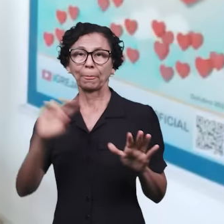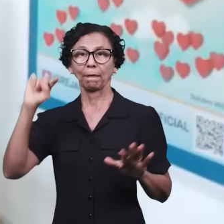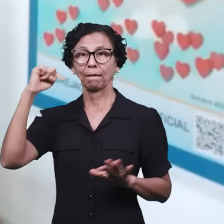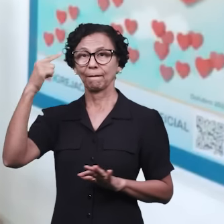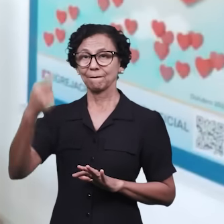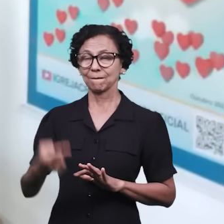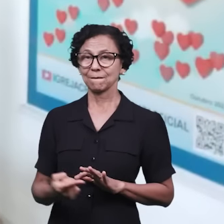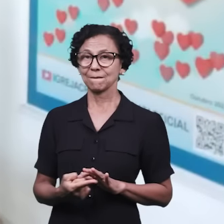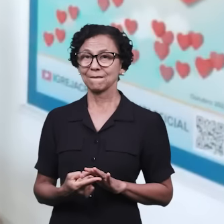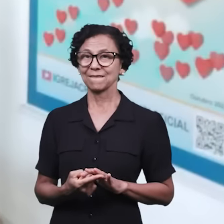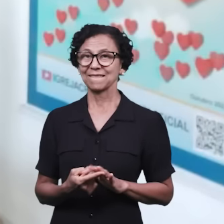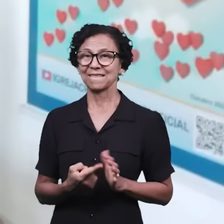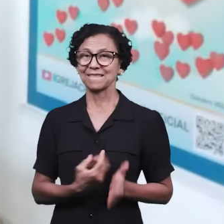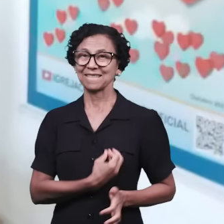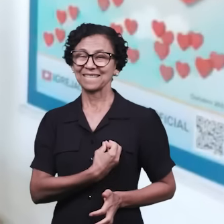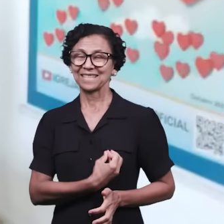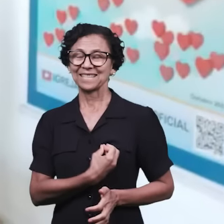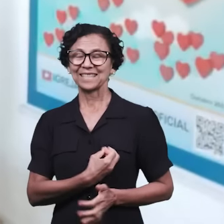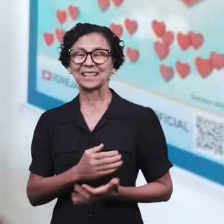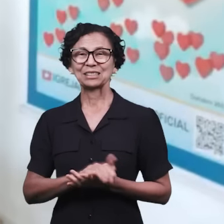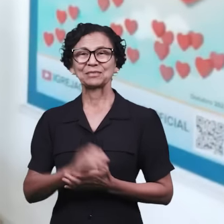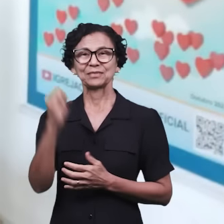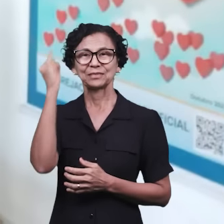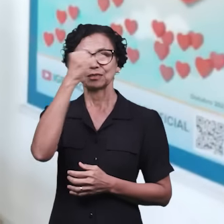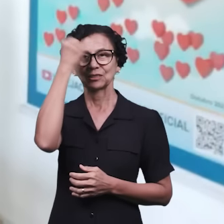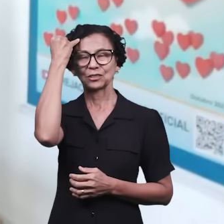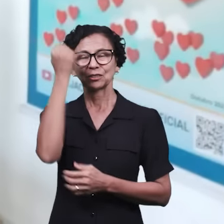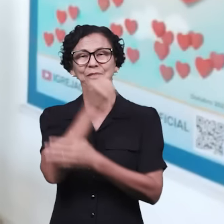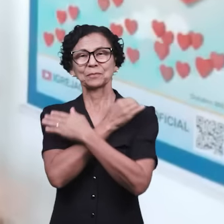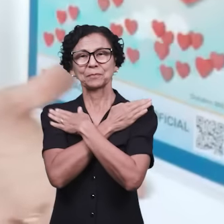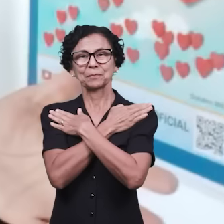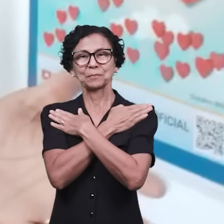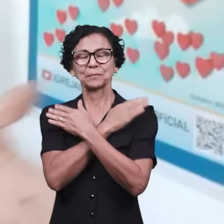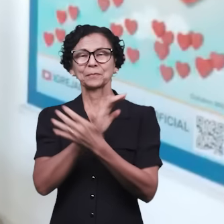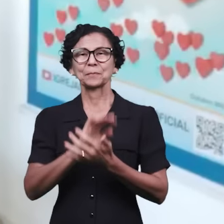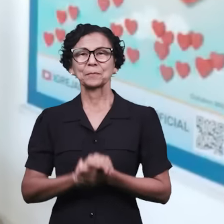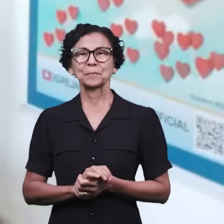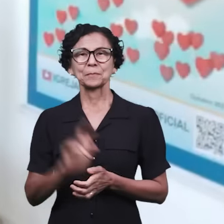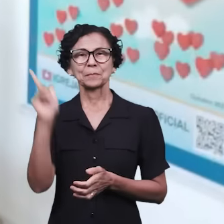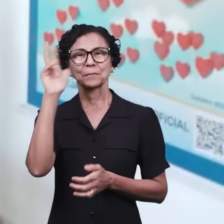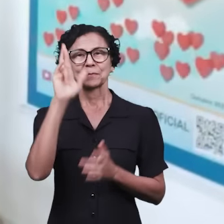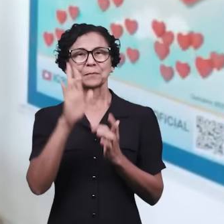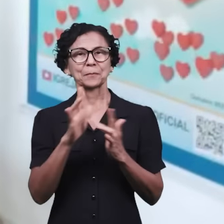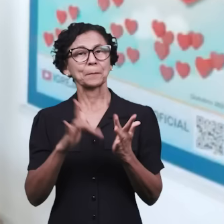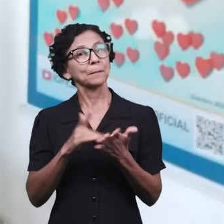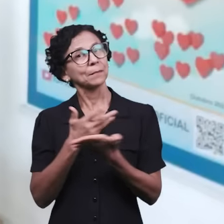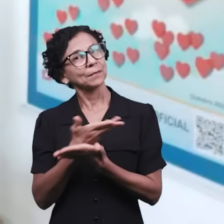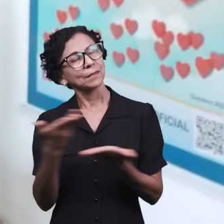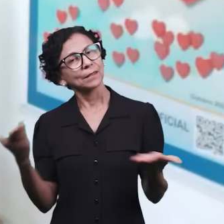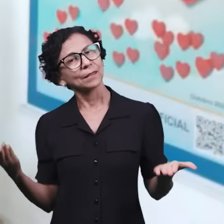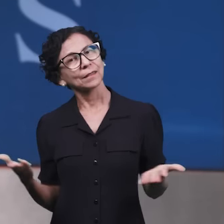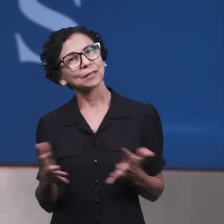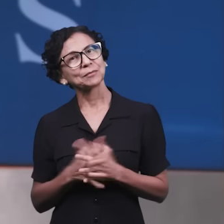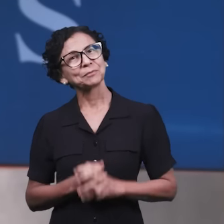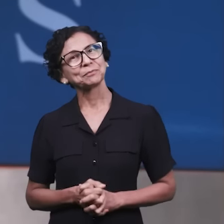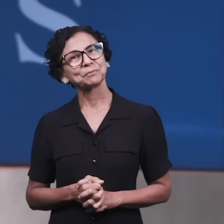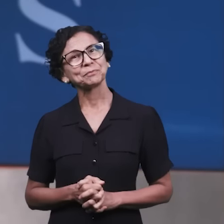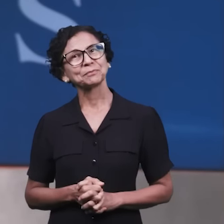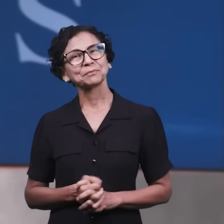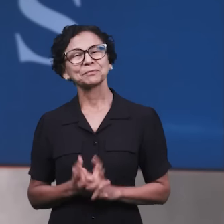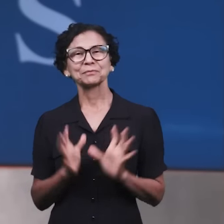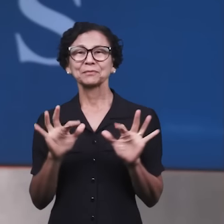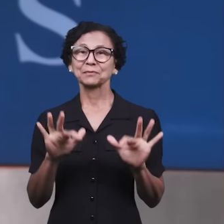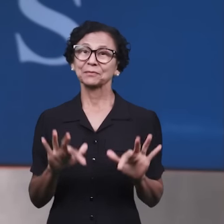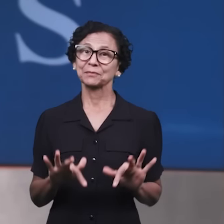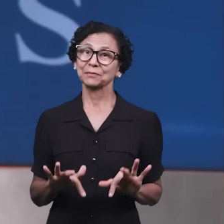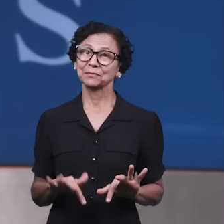próxima semana. A você, irmão Jorge, um grande abraço, e a todos a paz do Senhor Jesus. Muito bem, estamos